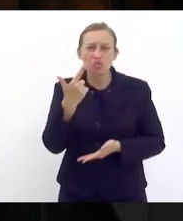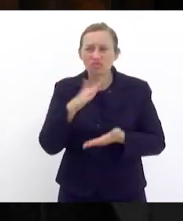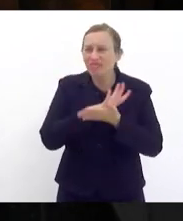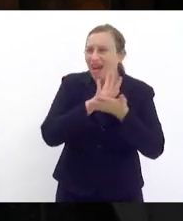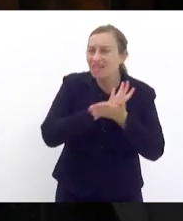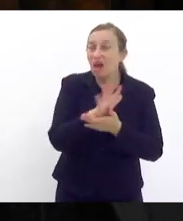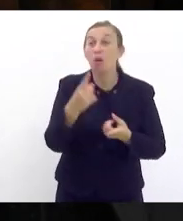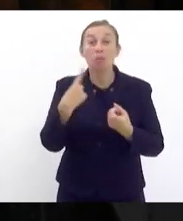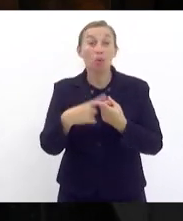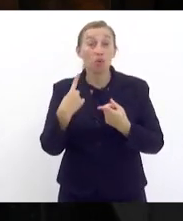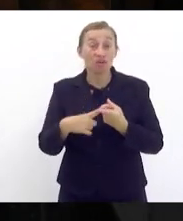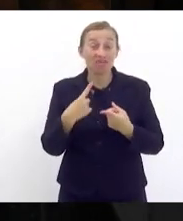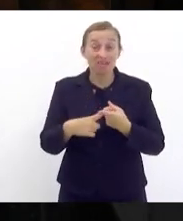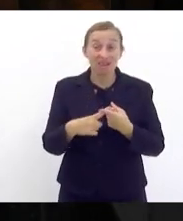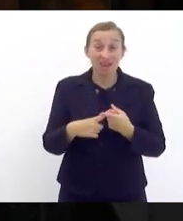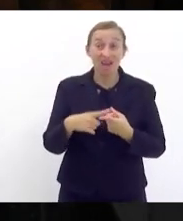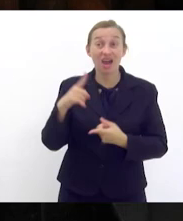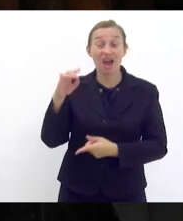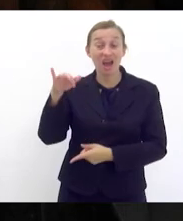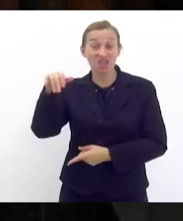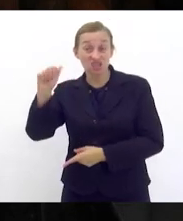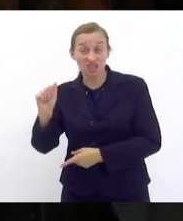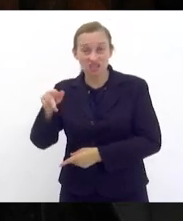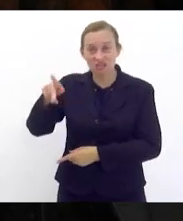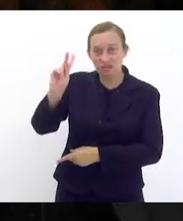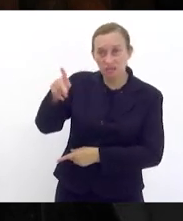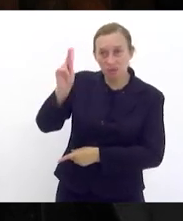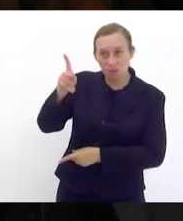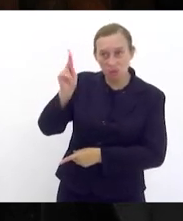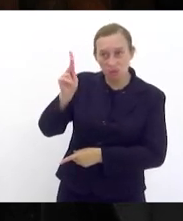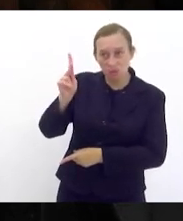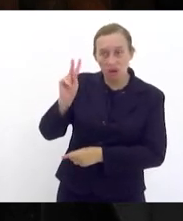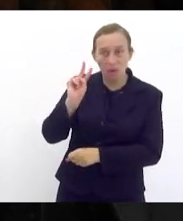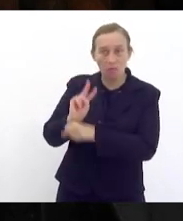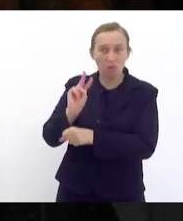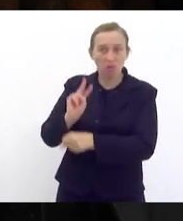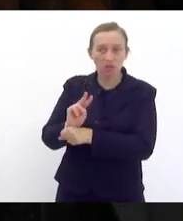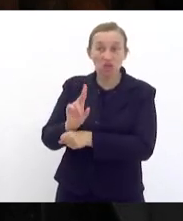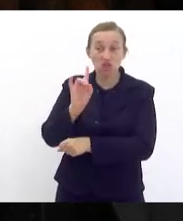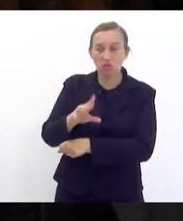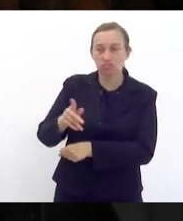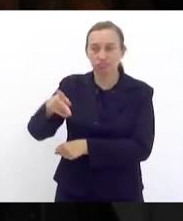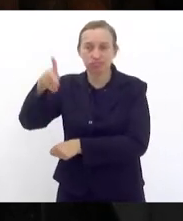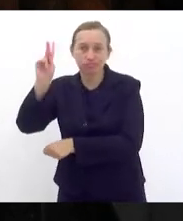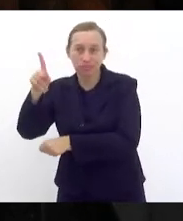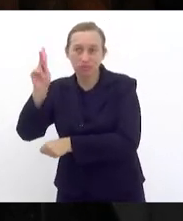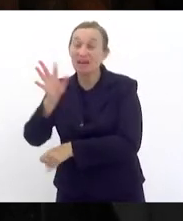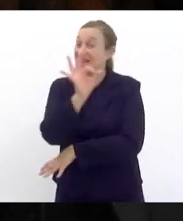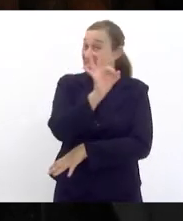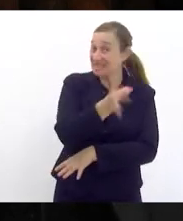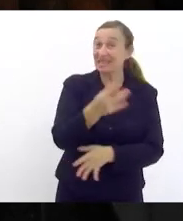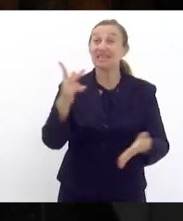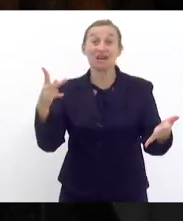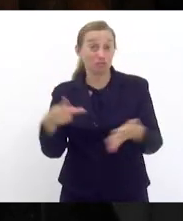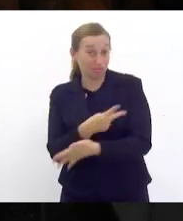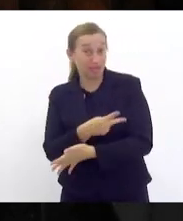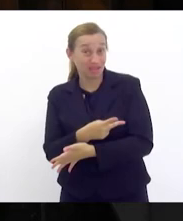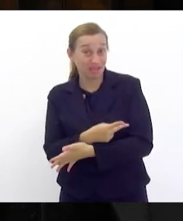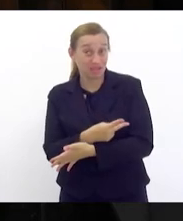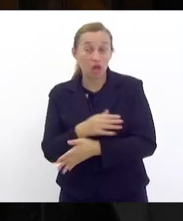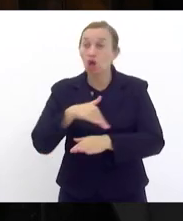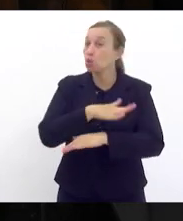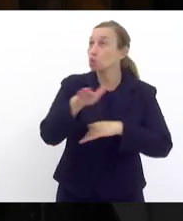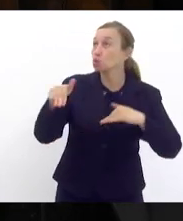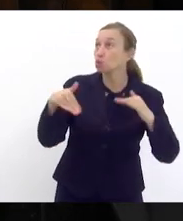Porque está a Agência Nacional de Petróleo a proteger a Petrobras. Fato que acontece em